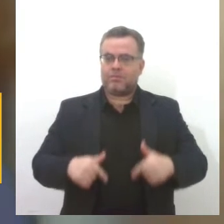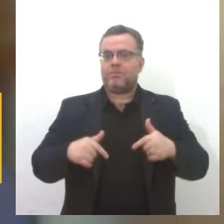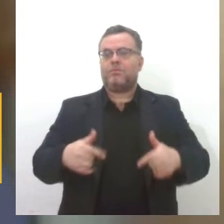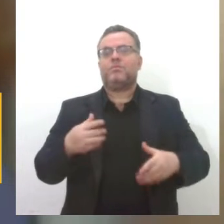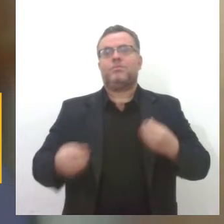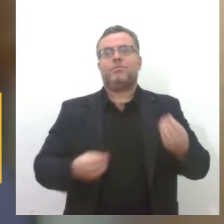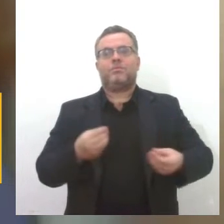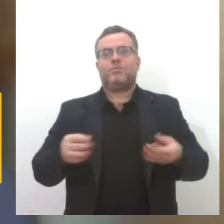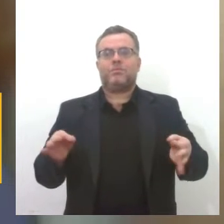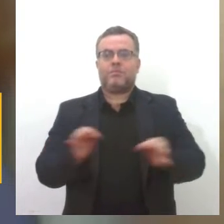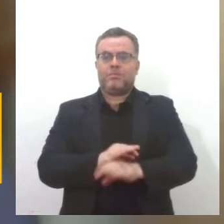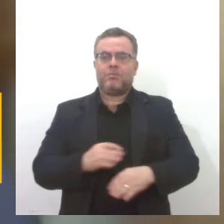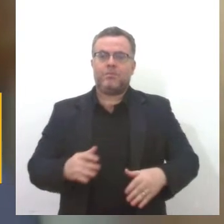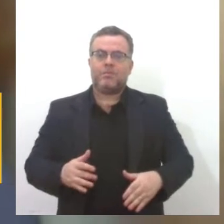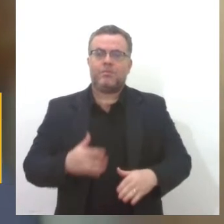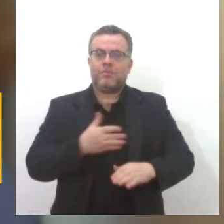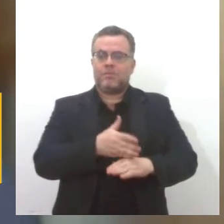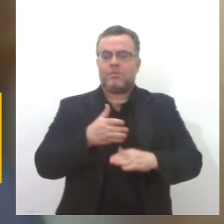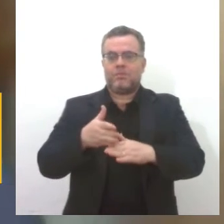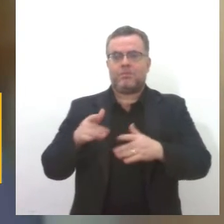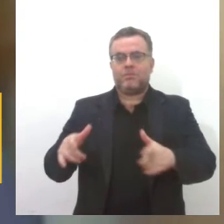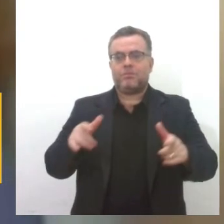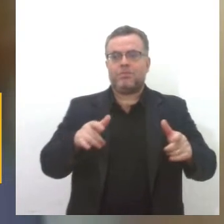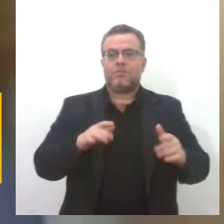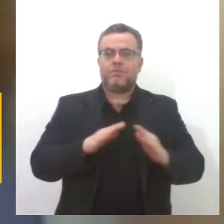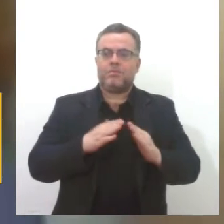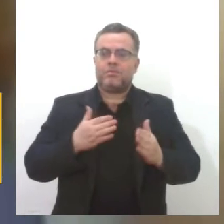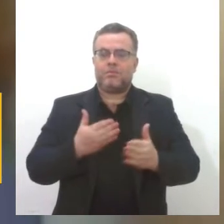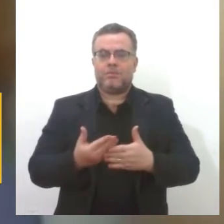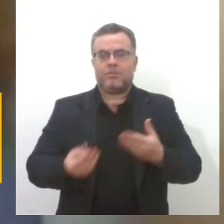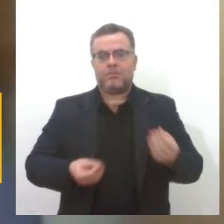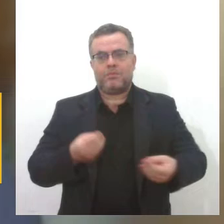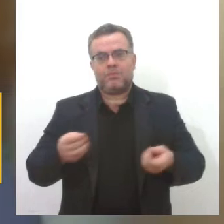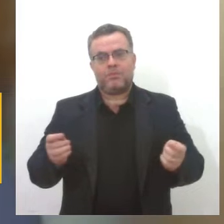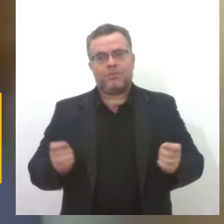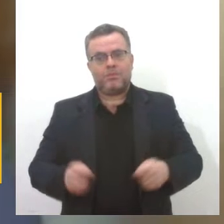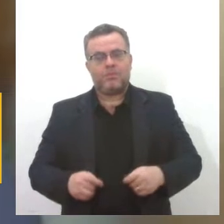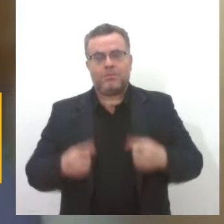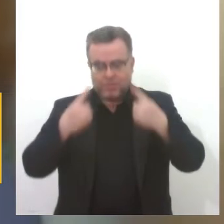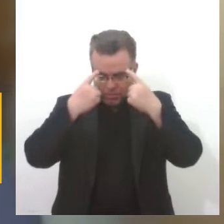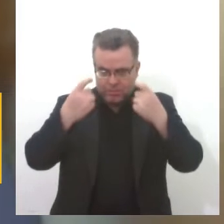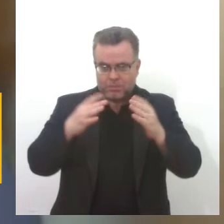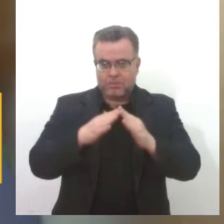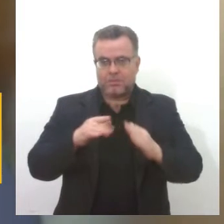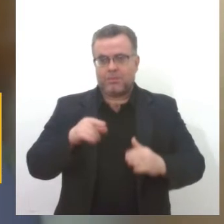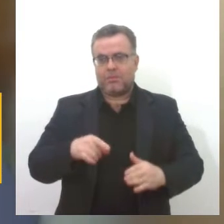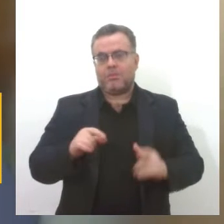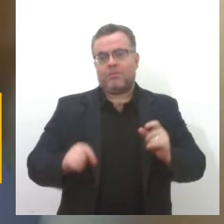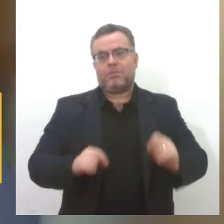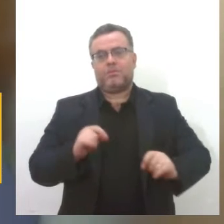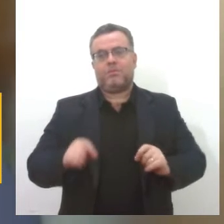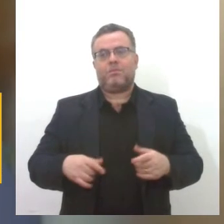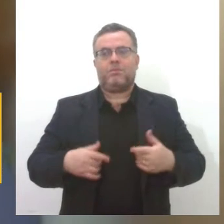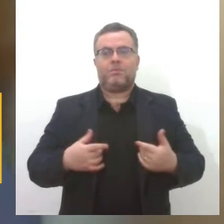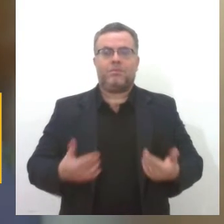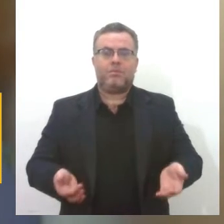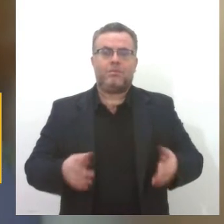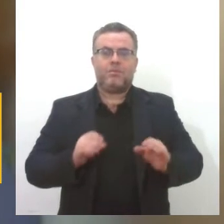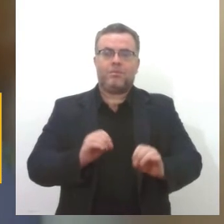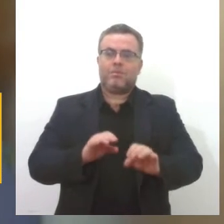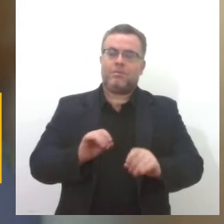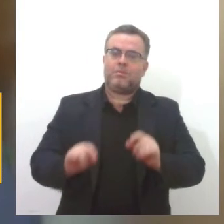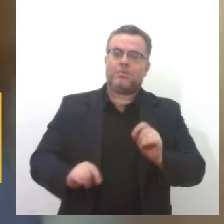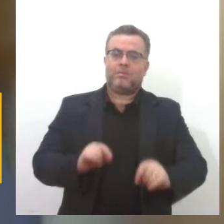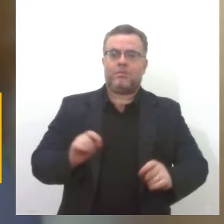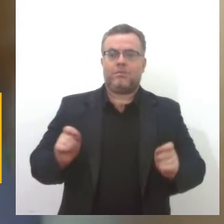nas escolas também a questão de se falar sobre a questão da violência doméstica, já reeducando já para que a gente